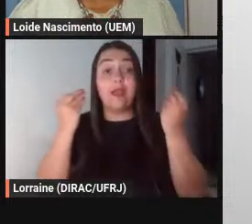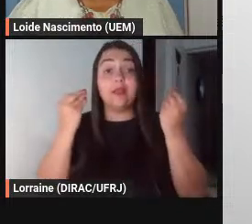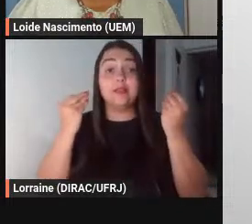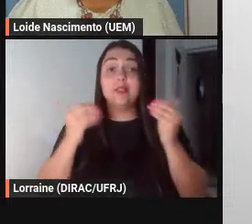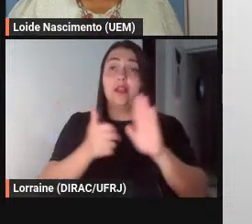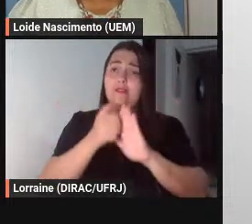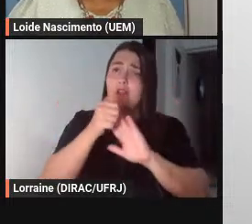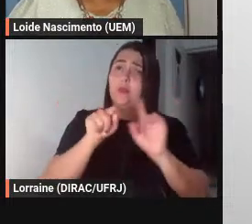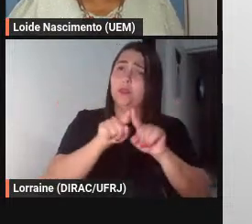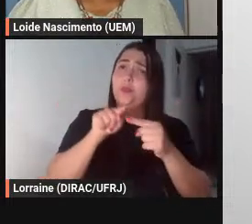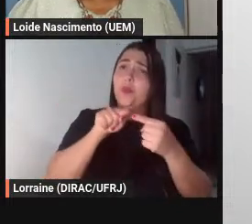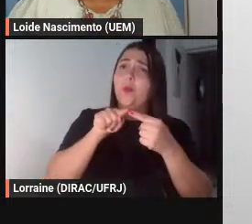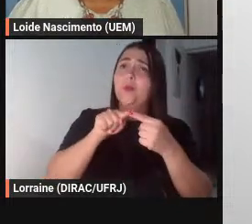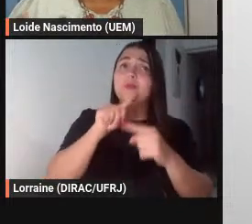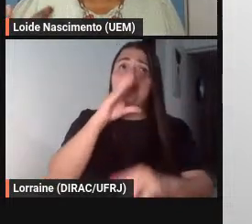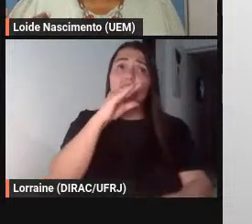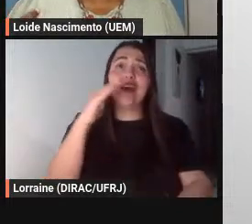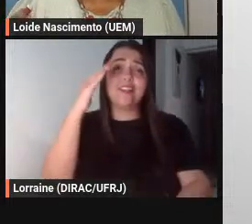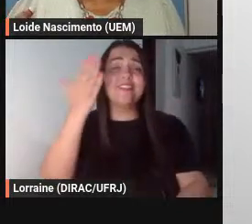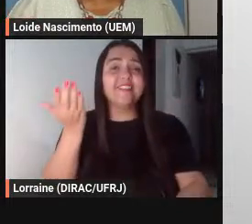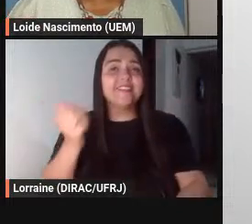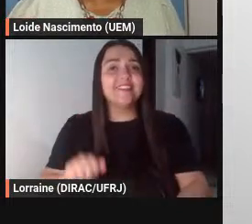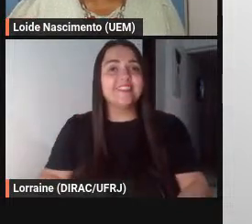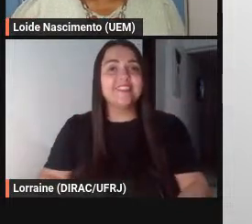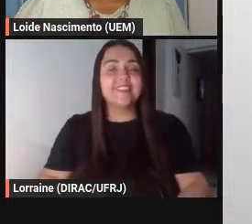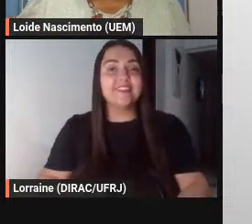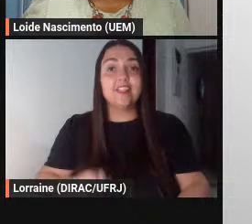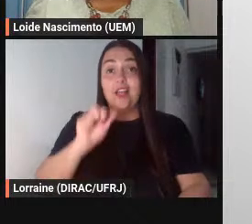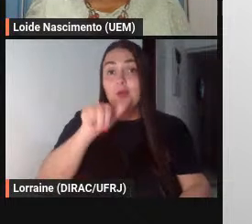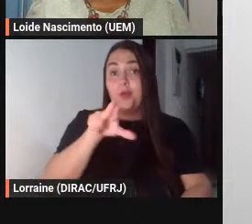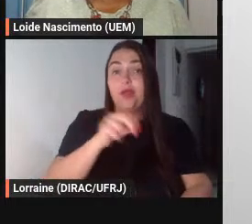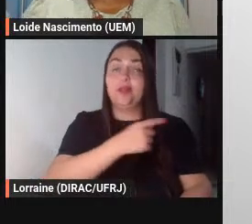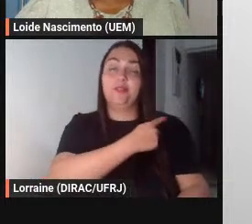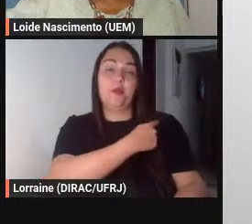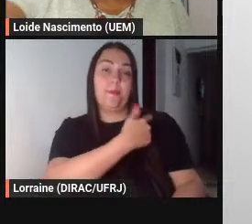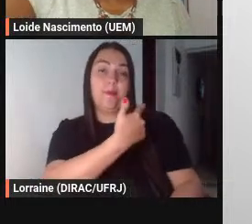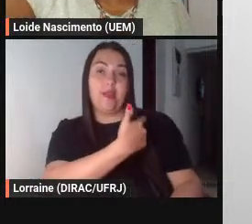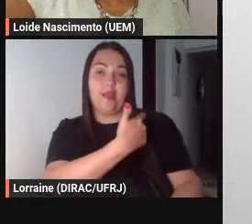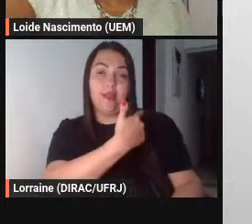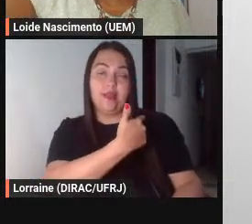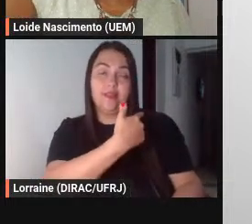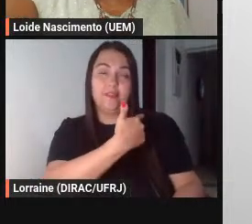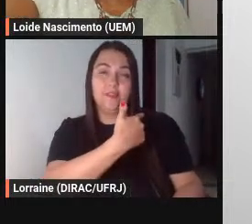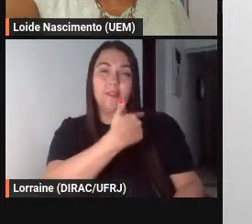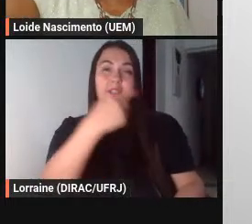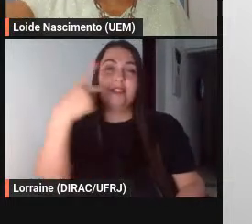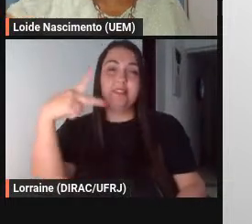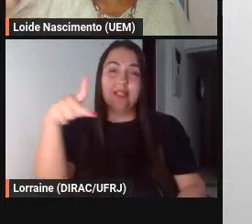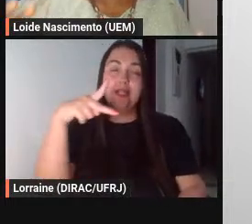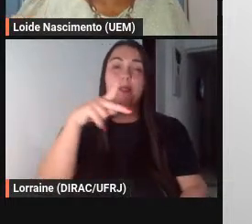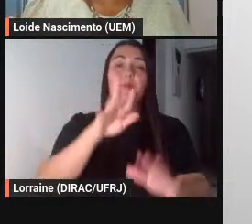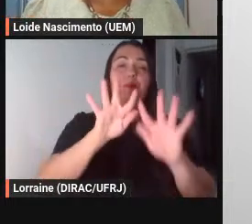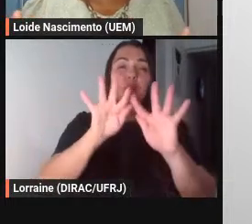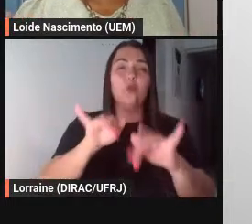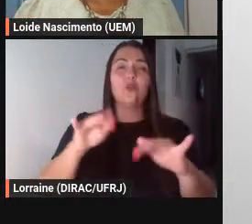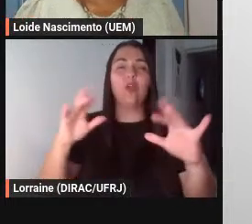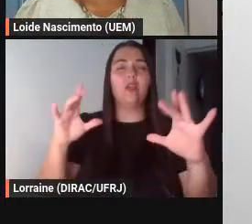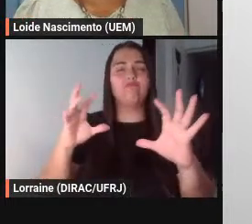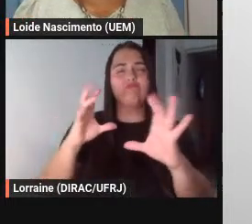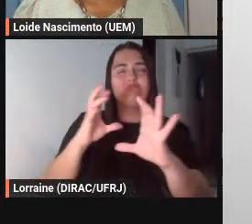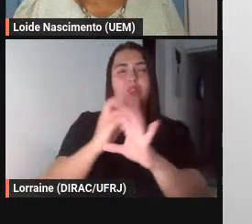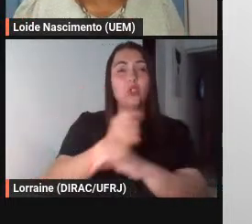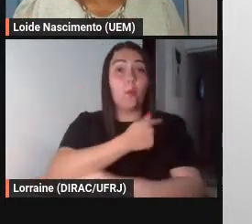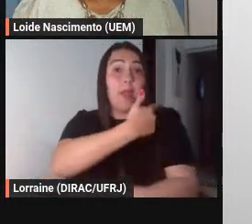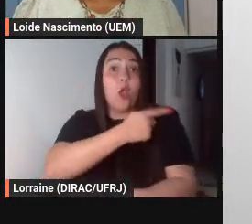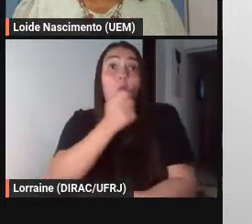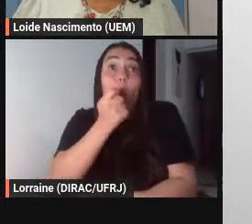de gente grande não é o aluno do ensino médio no seu final ali no final da jornada do ensino médio ele já é quase